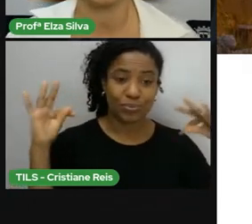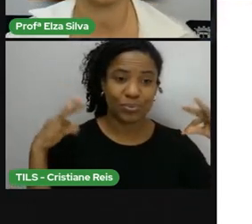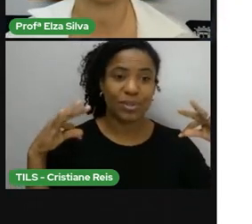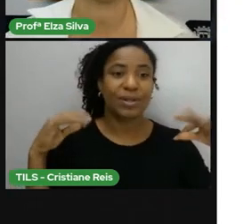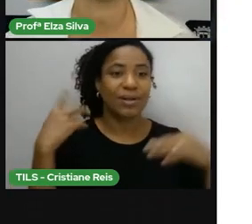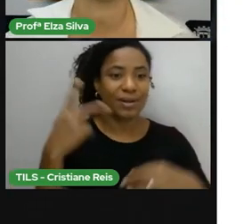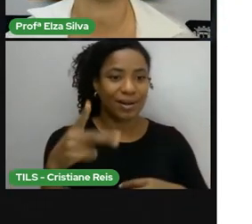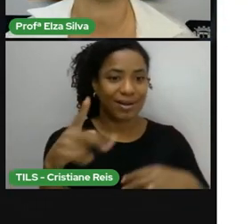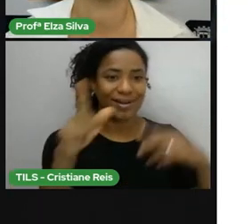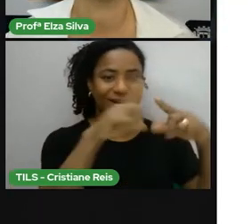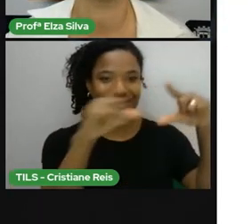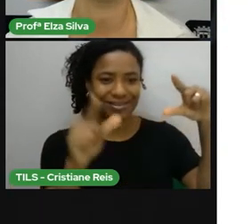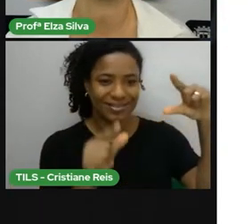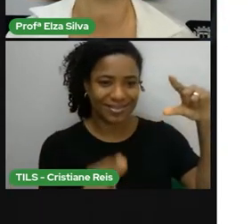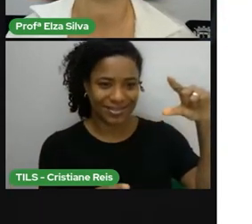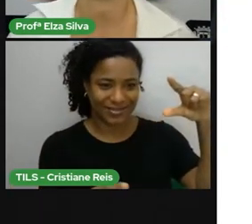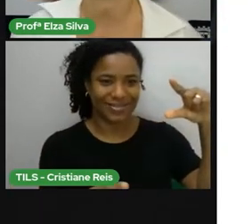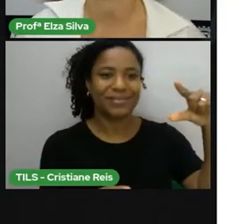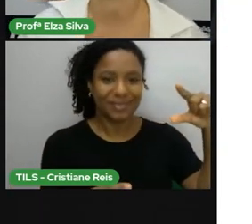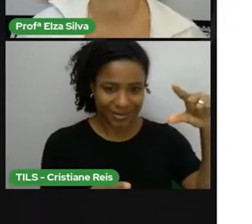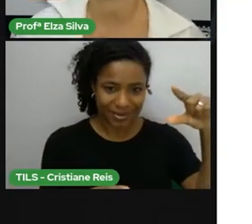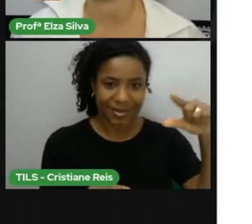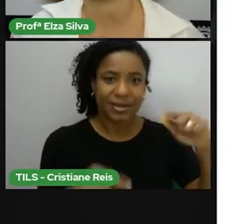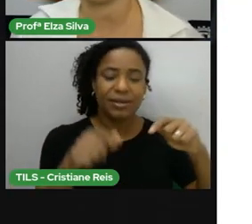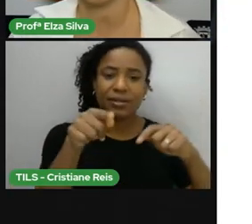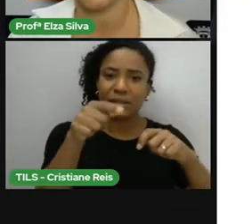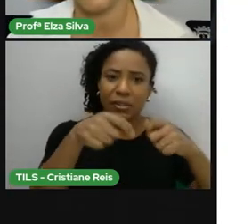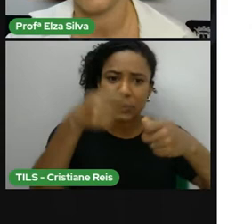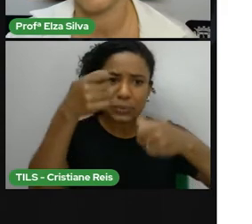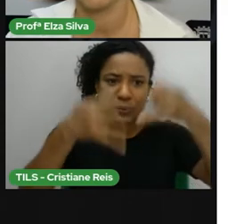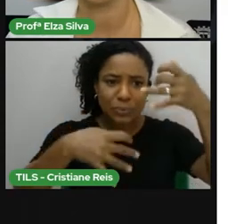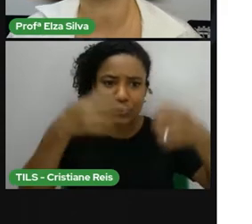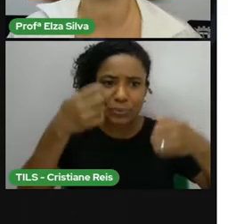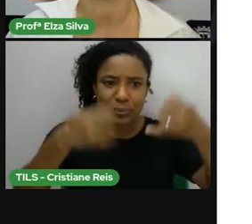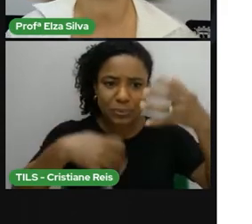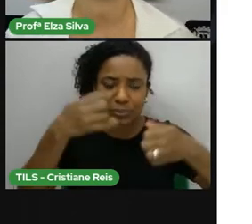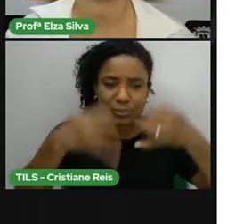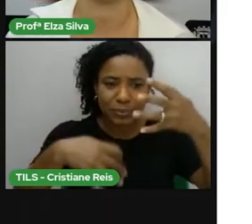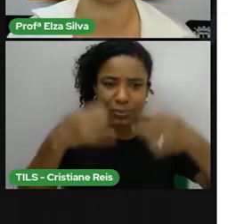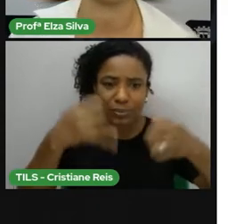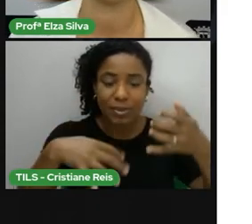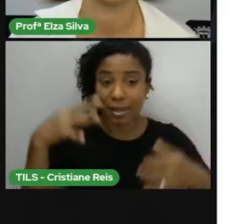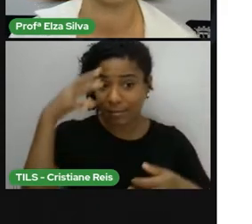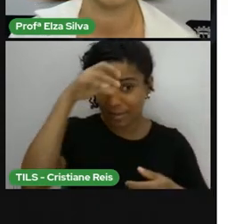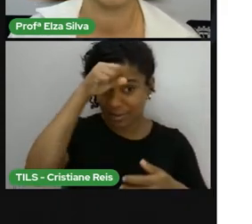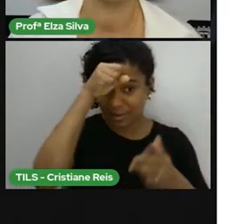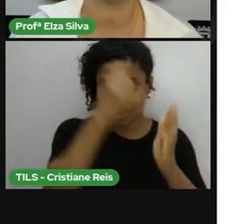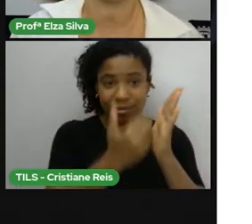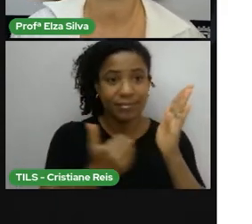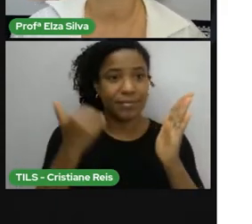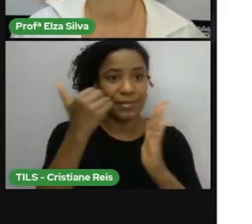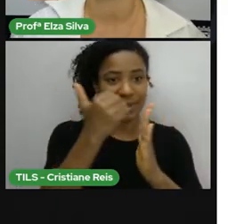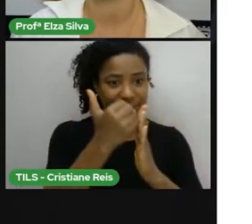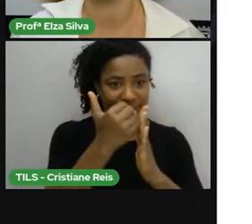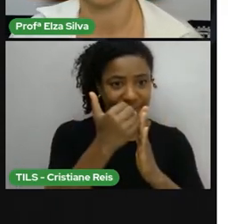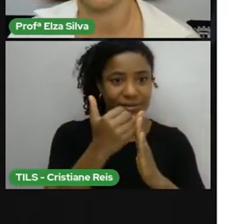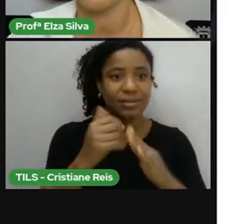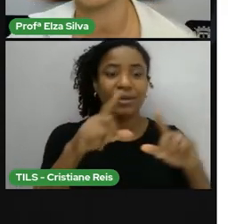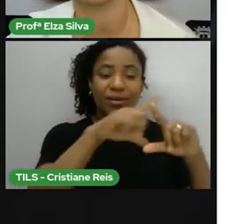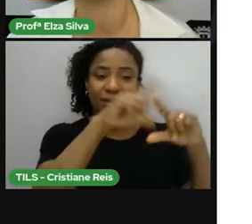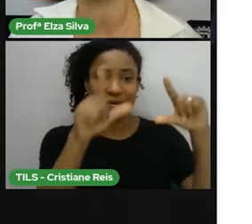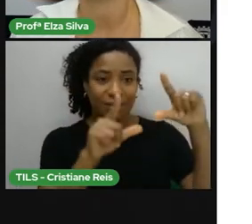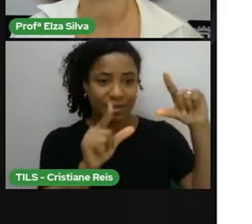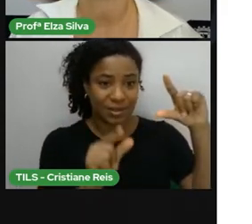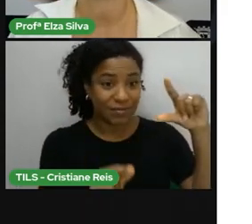abaixo Nós temos aqui Muitas informações Que a gente pode aprender Sobre este país Então a África do Sul